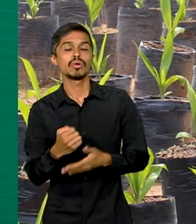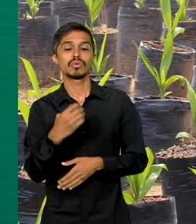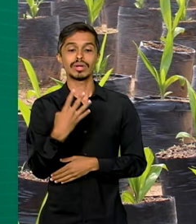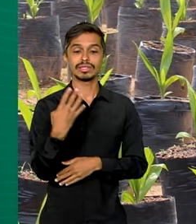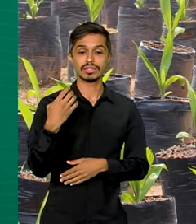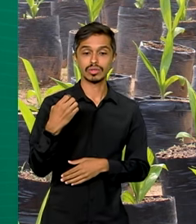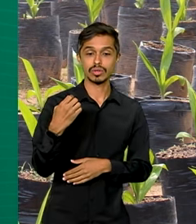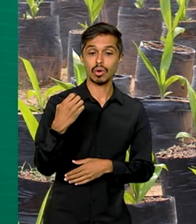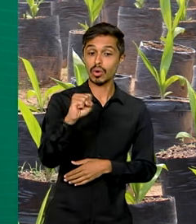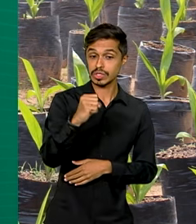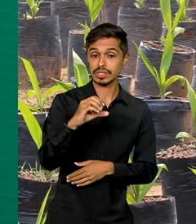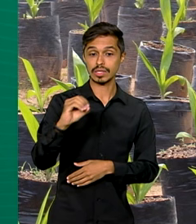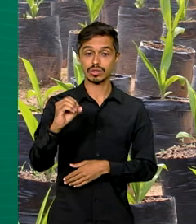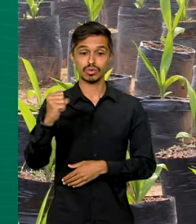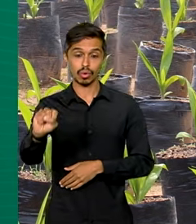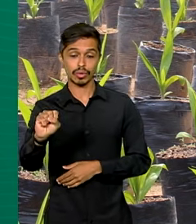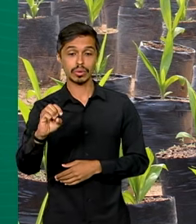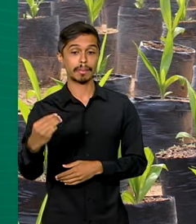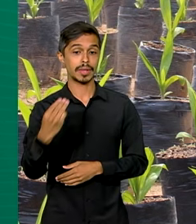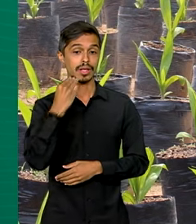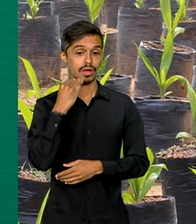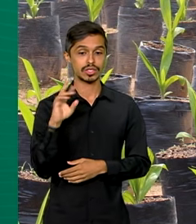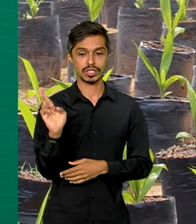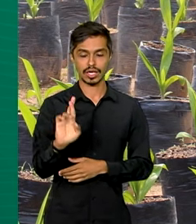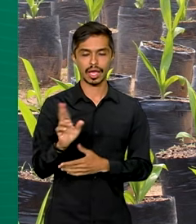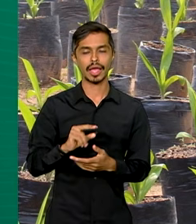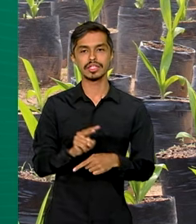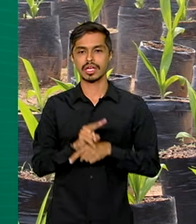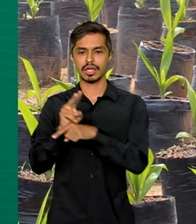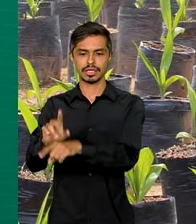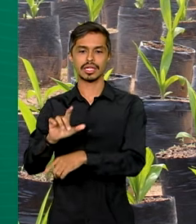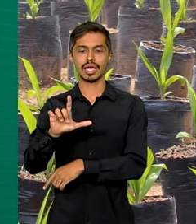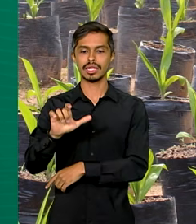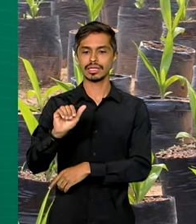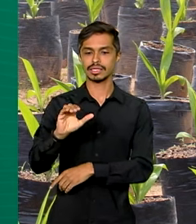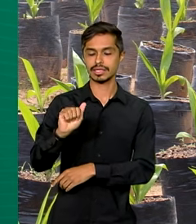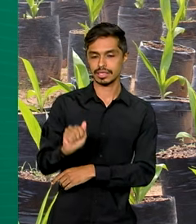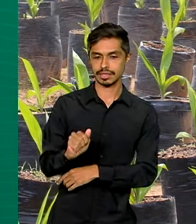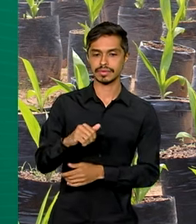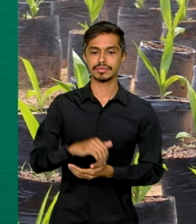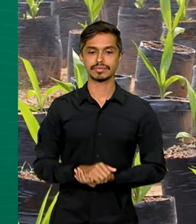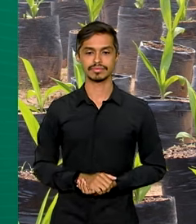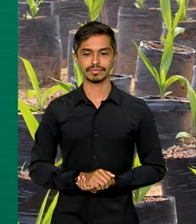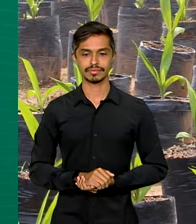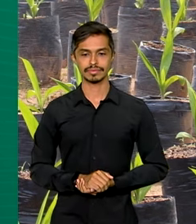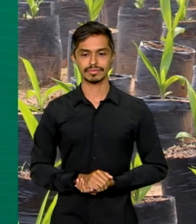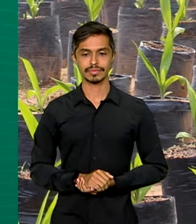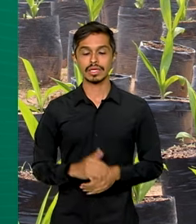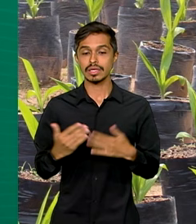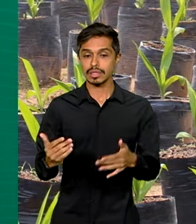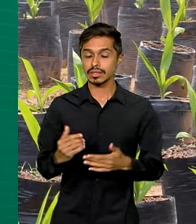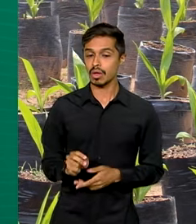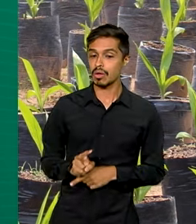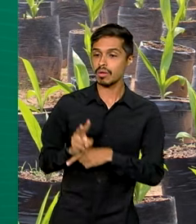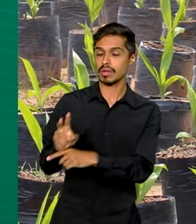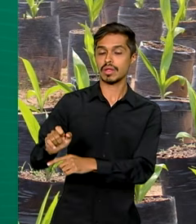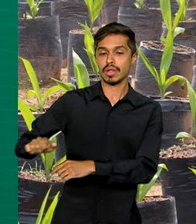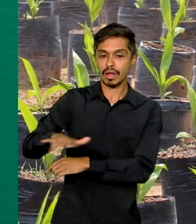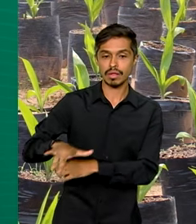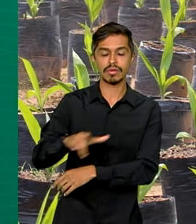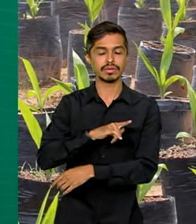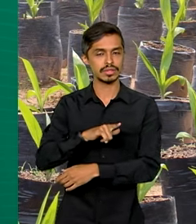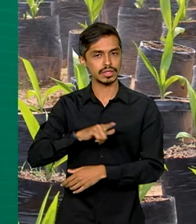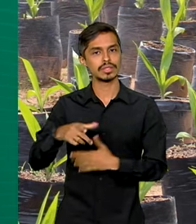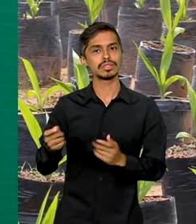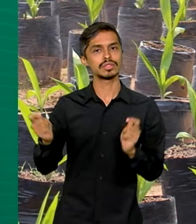milhões de reais em letras de crédito do agronegócio, LCA, para financiar o setor em